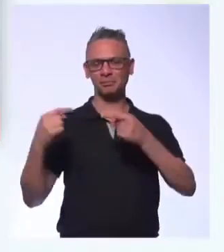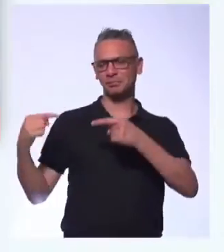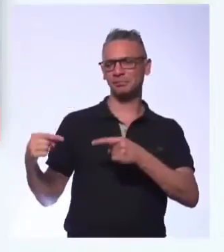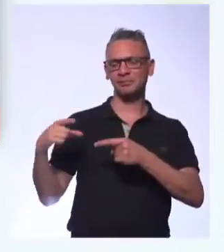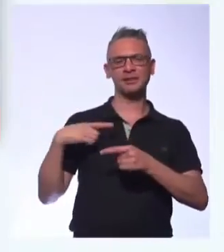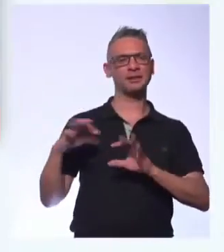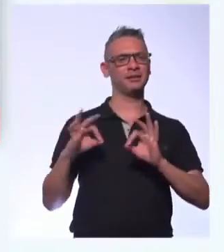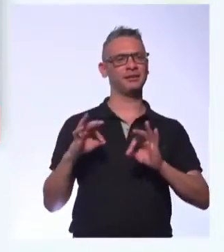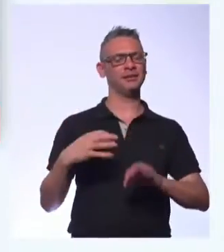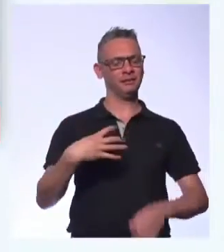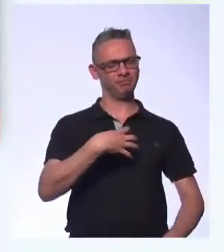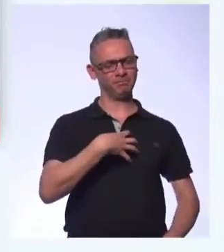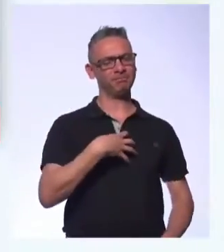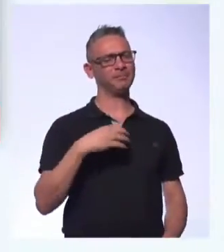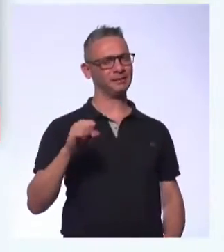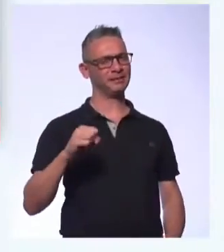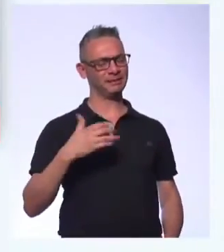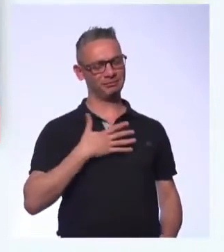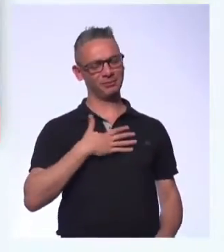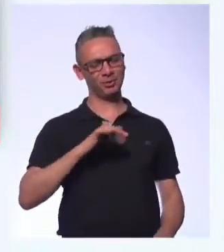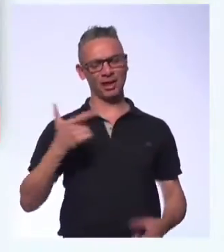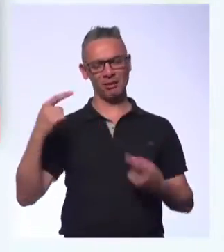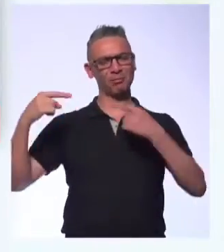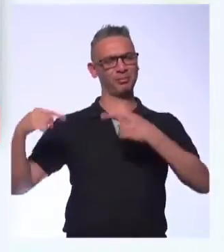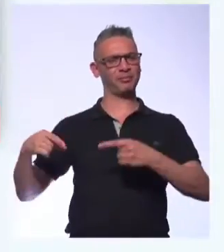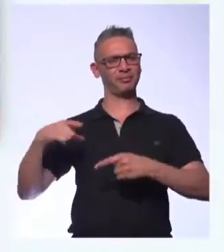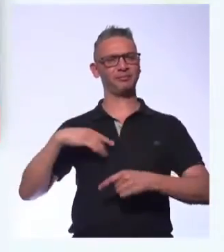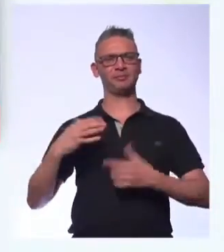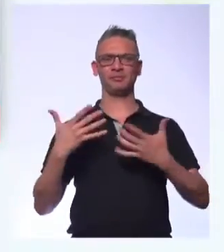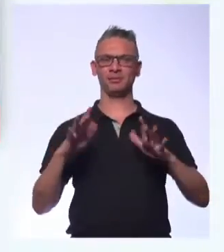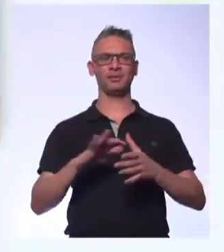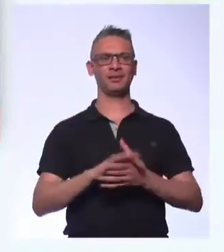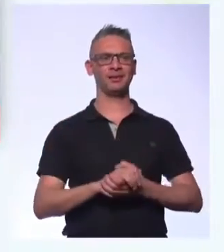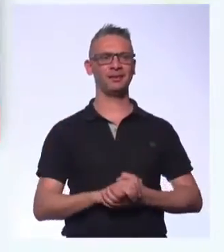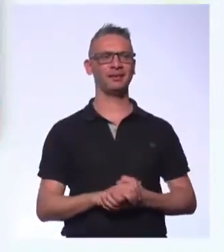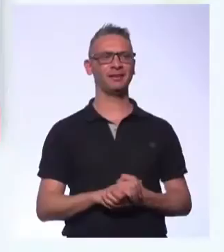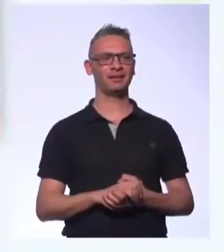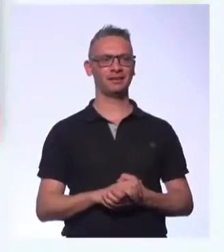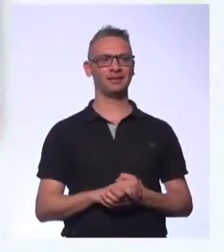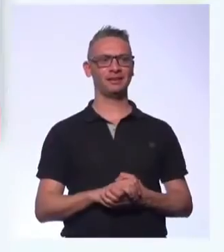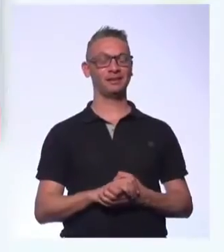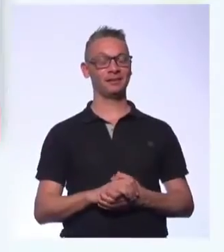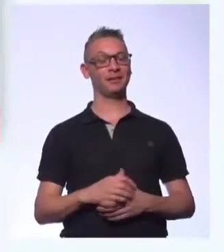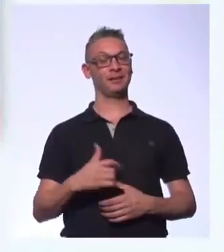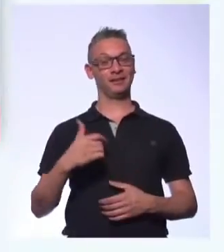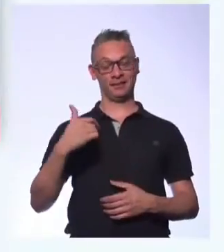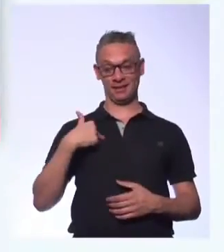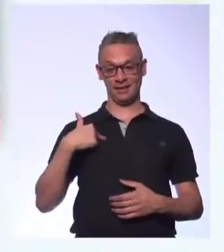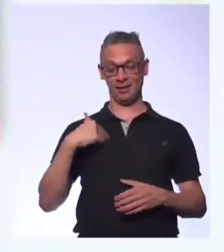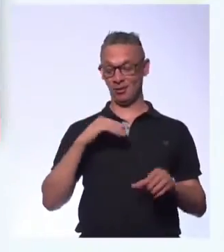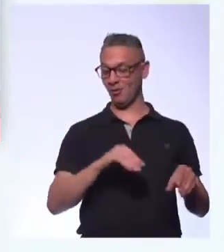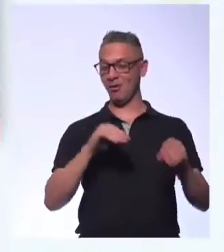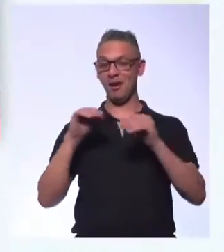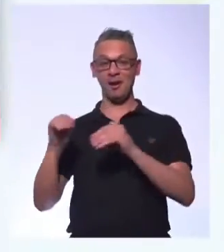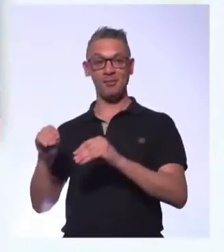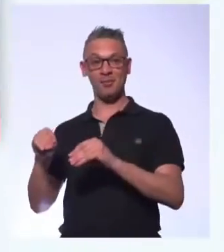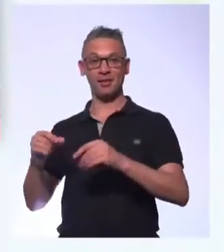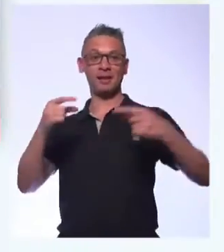Eu acho que sim. Eu acho que sim. Au. Eu fui para a concorrência três vezes.